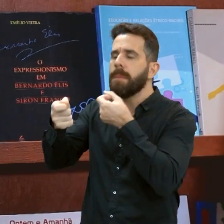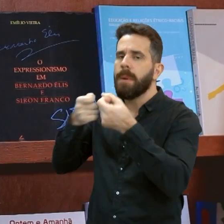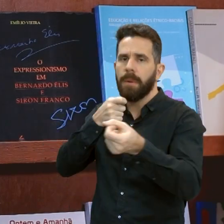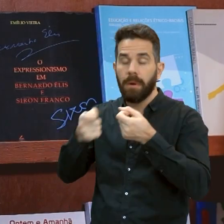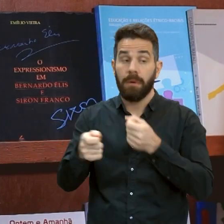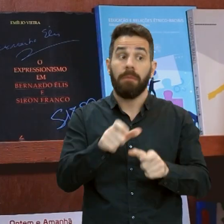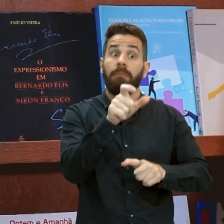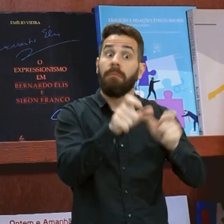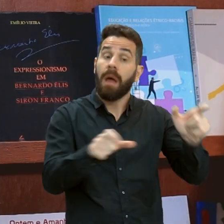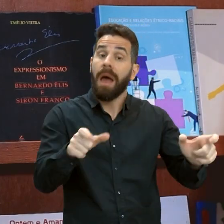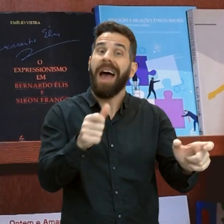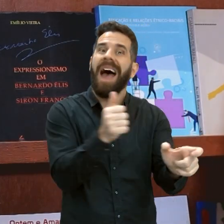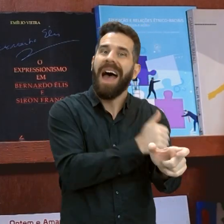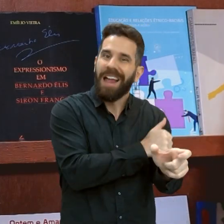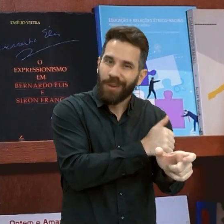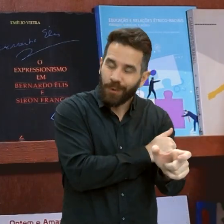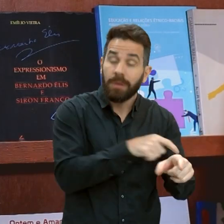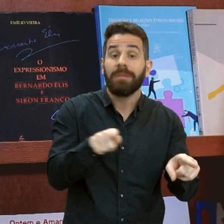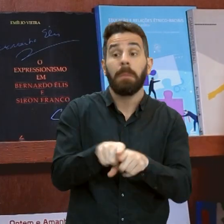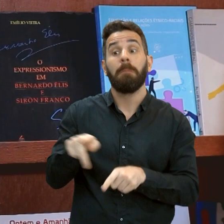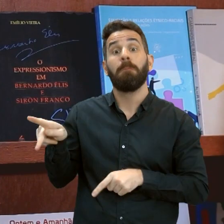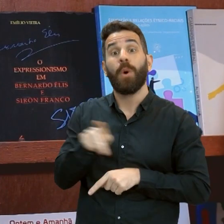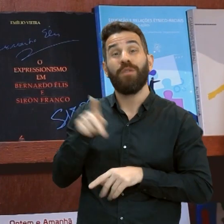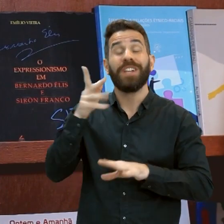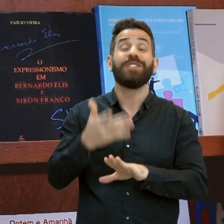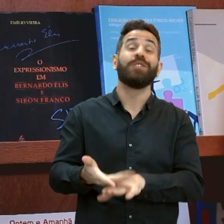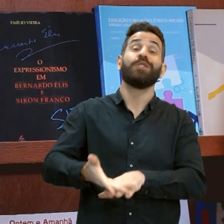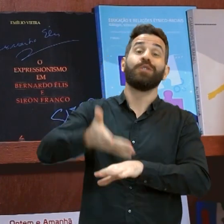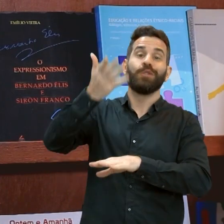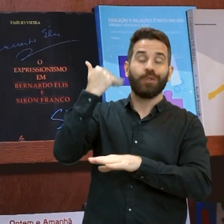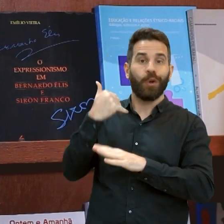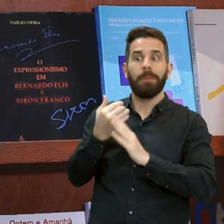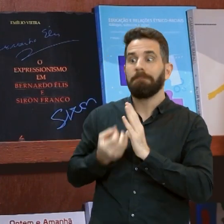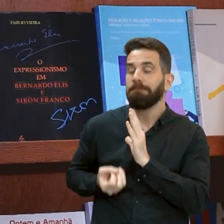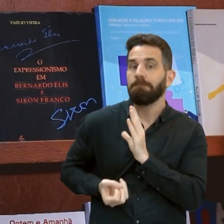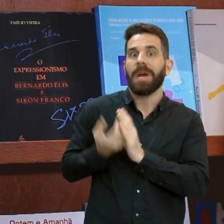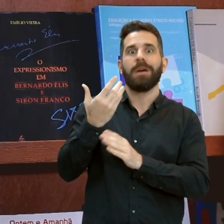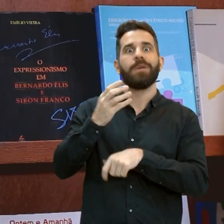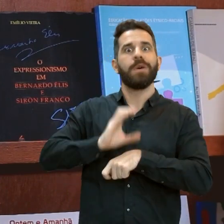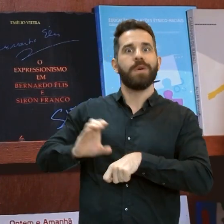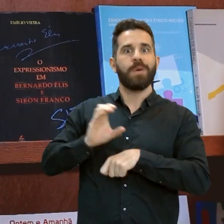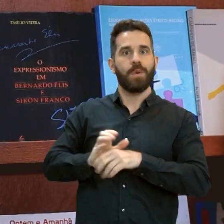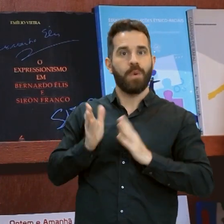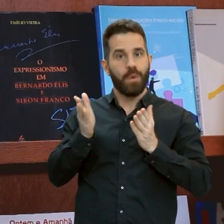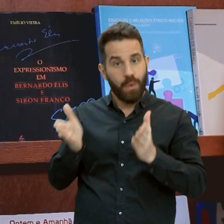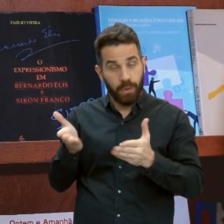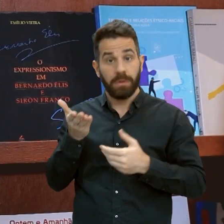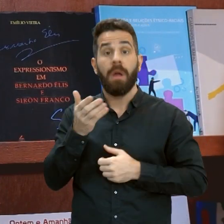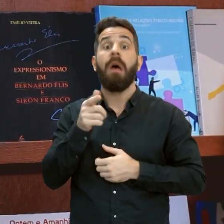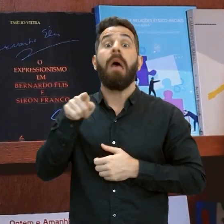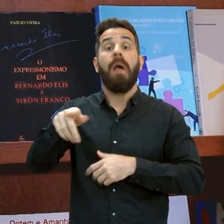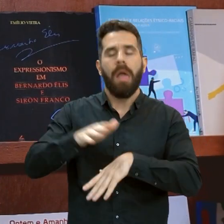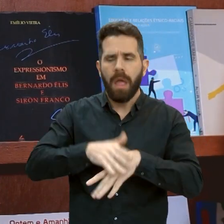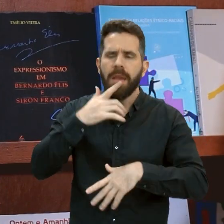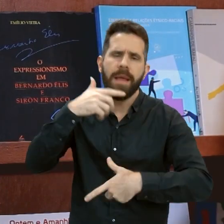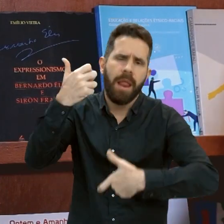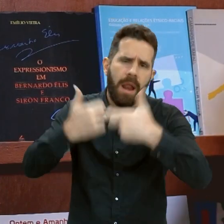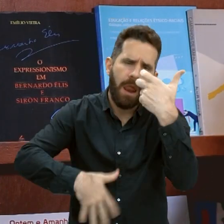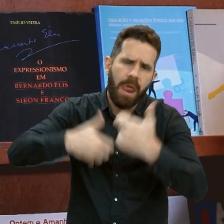professores que foram fundadores do curso, que eles relatam esse período e eles falam sobre